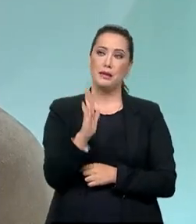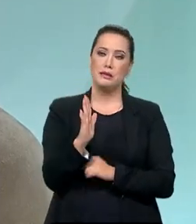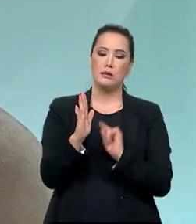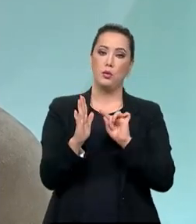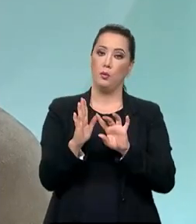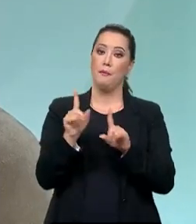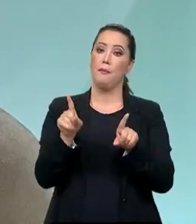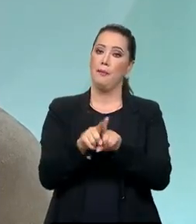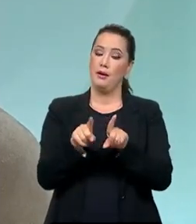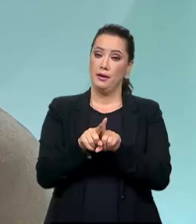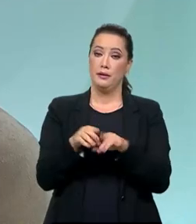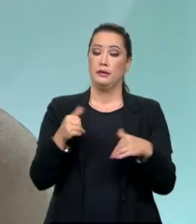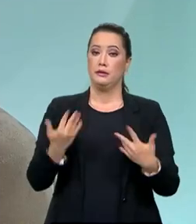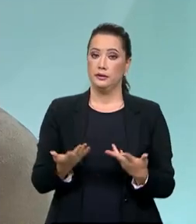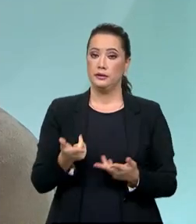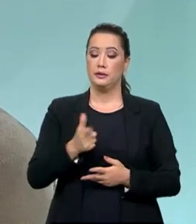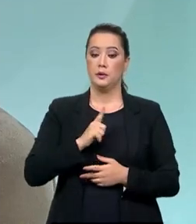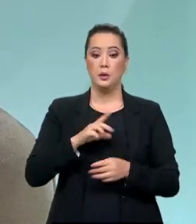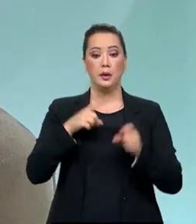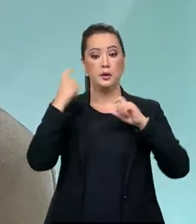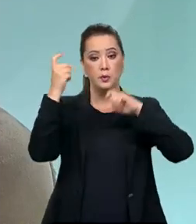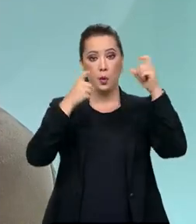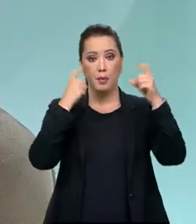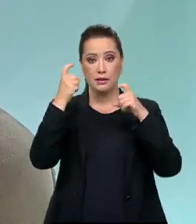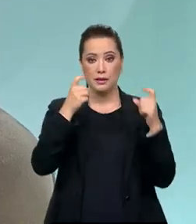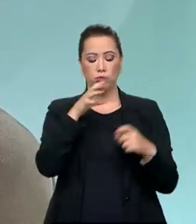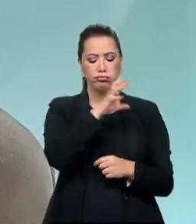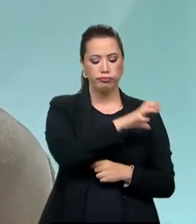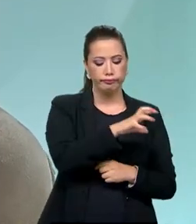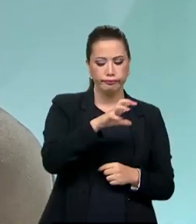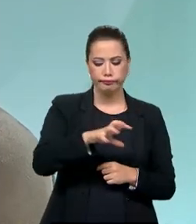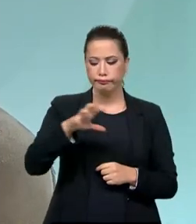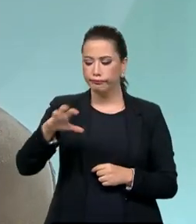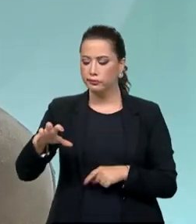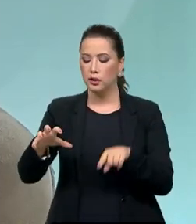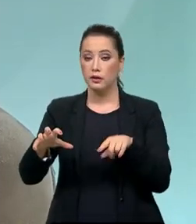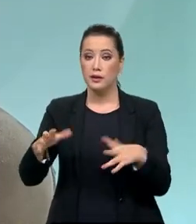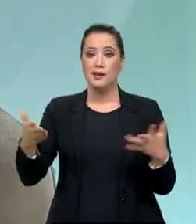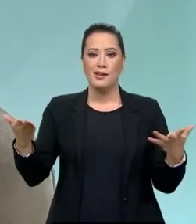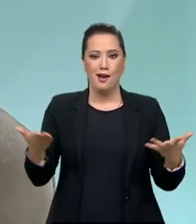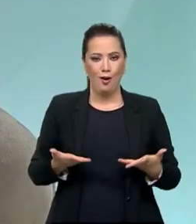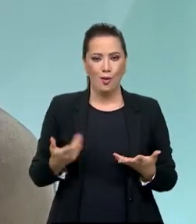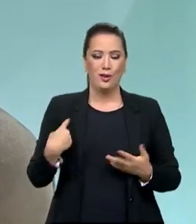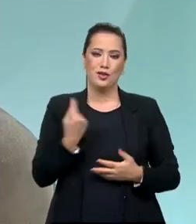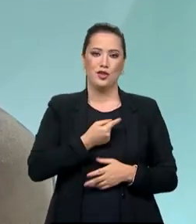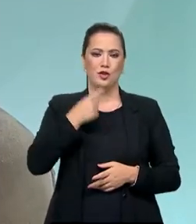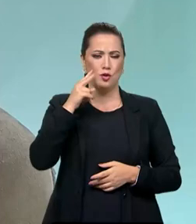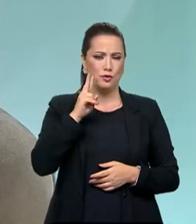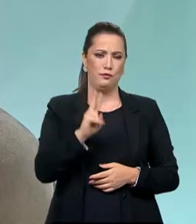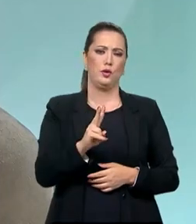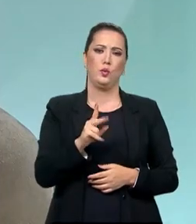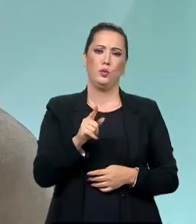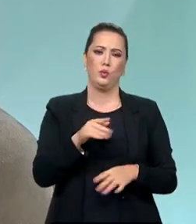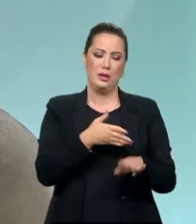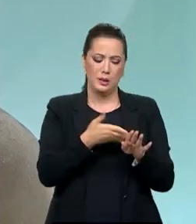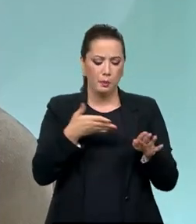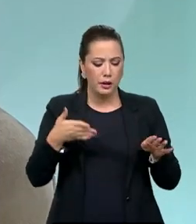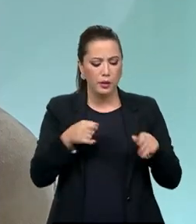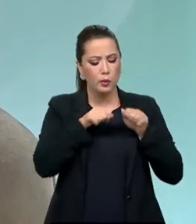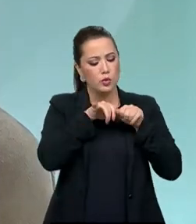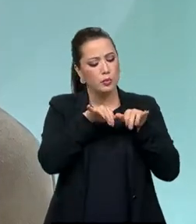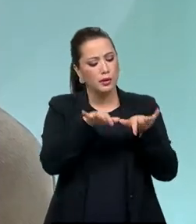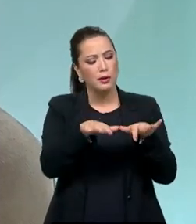houve uma preocupação com essas políticas e depois a pandemia acentuou, evidentemente, essa